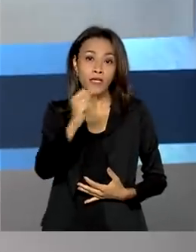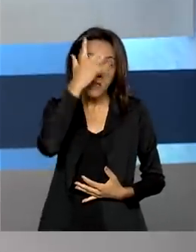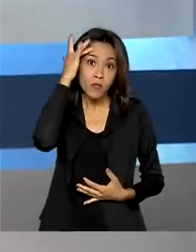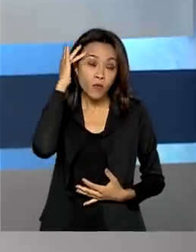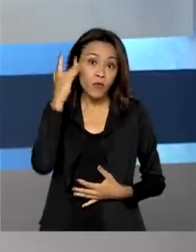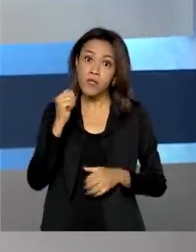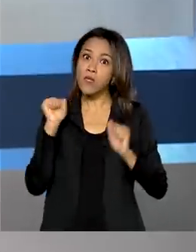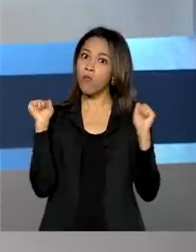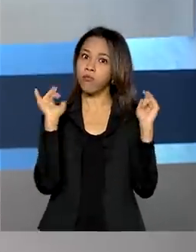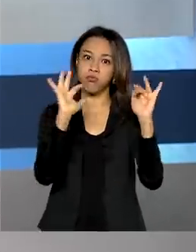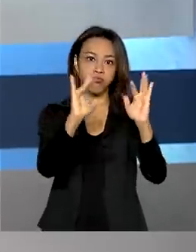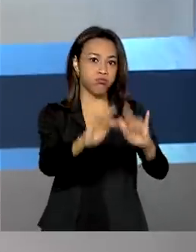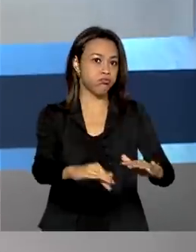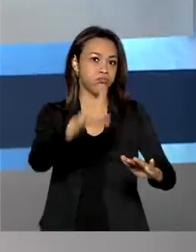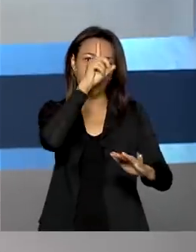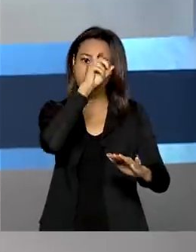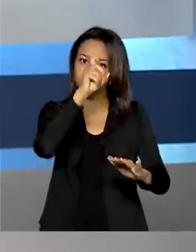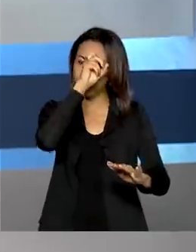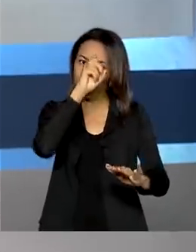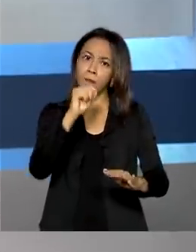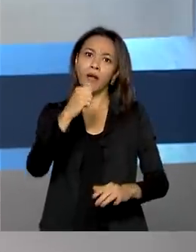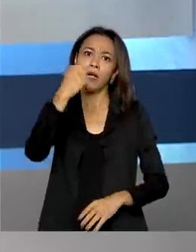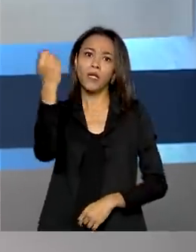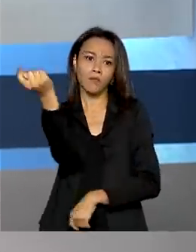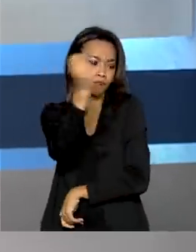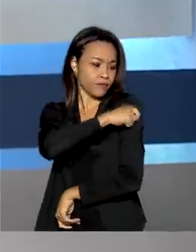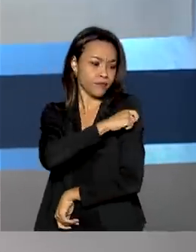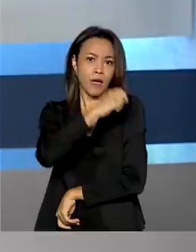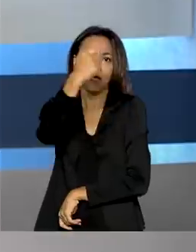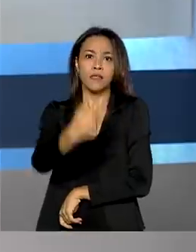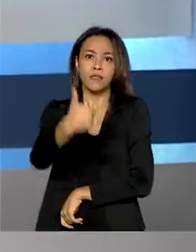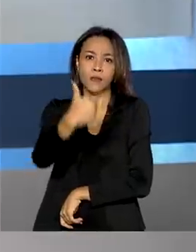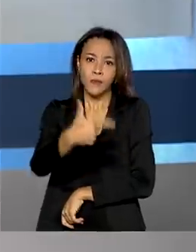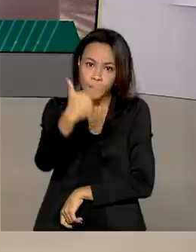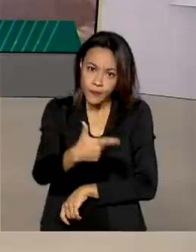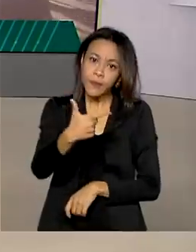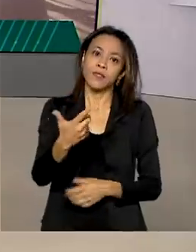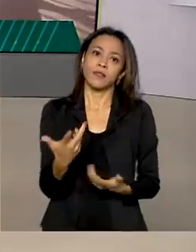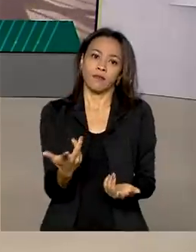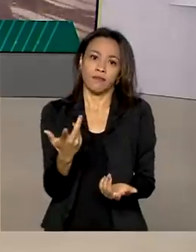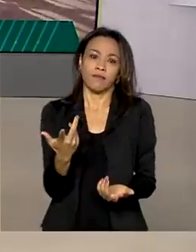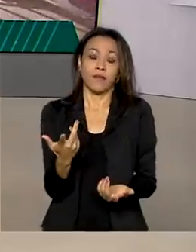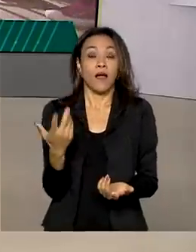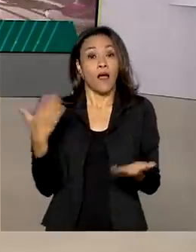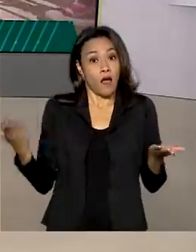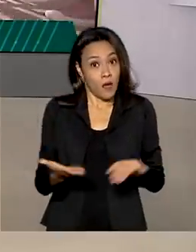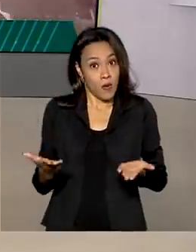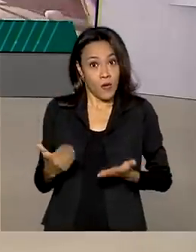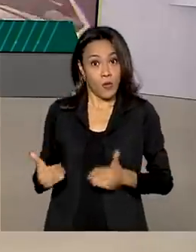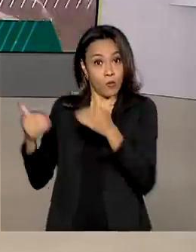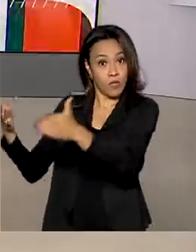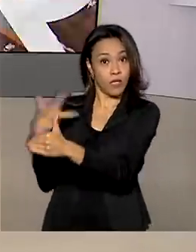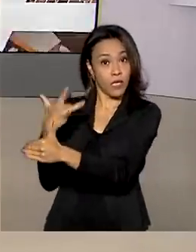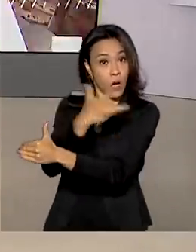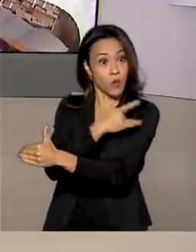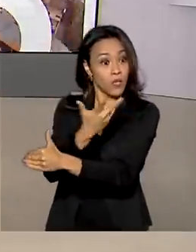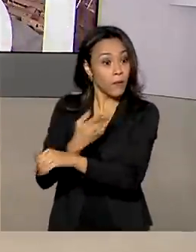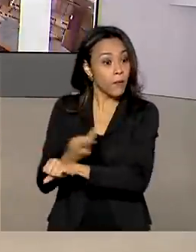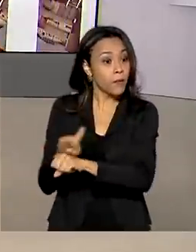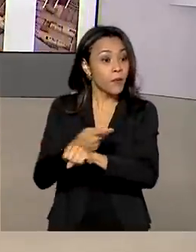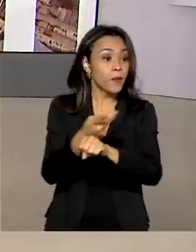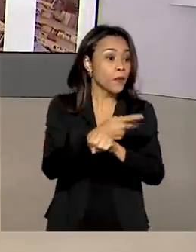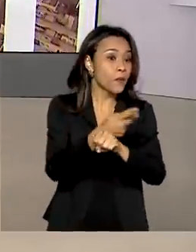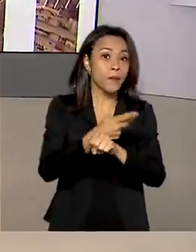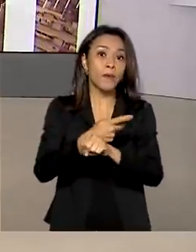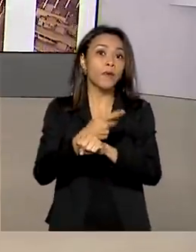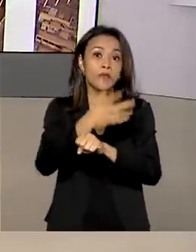postos de vacinação para tomar a segunda dose da vacina contra a Covid. Agora, o Ministério da Saúde quer encontrar essas pessoas